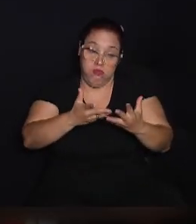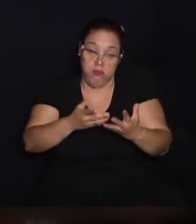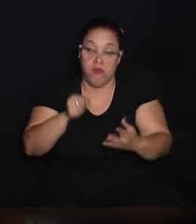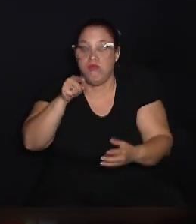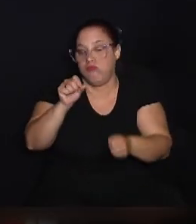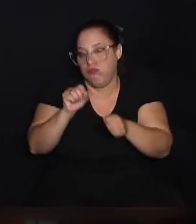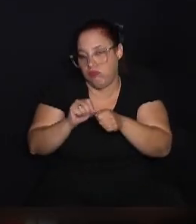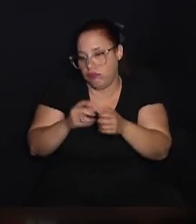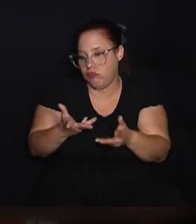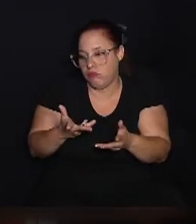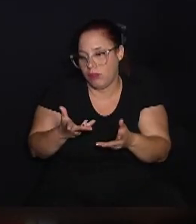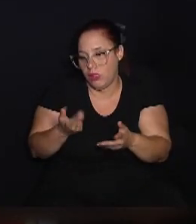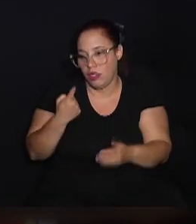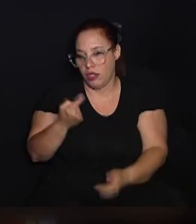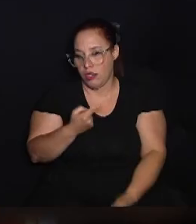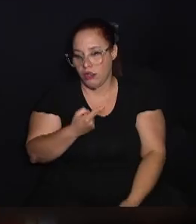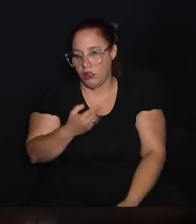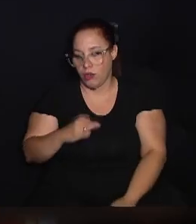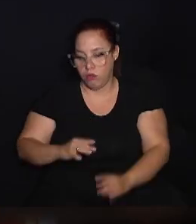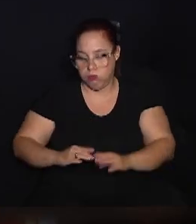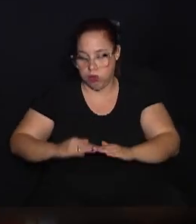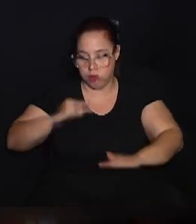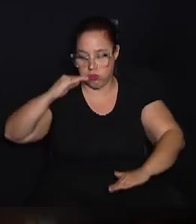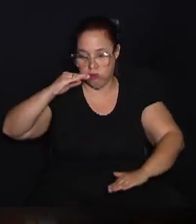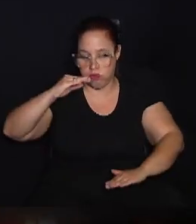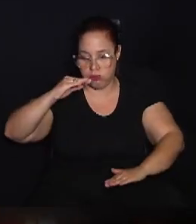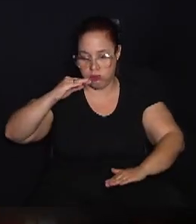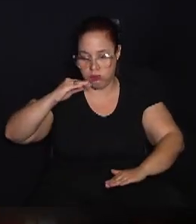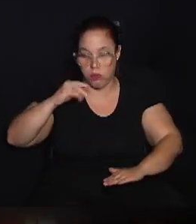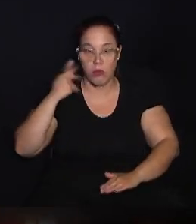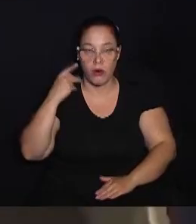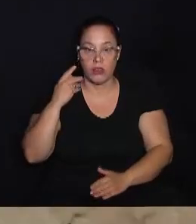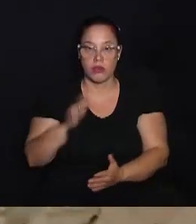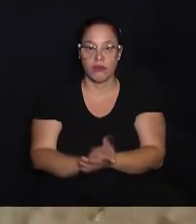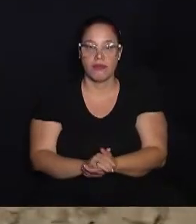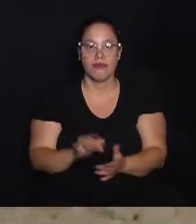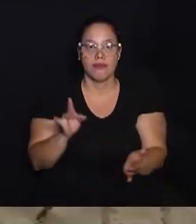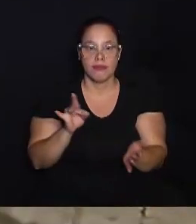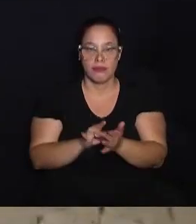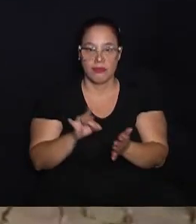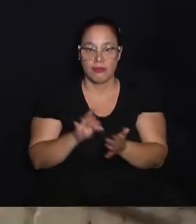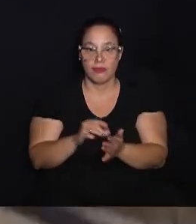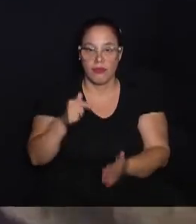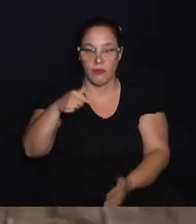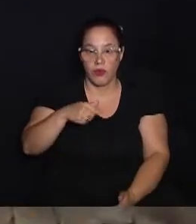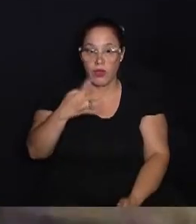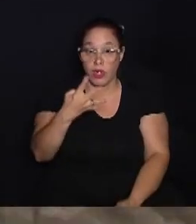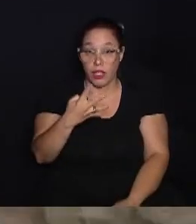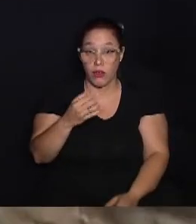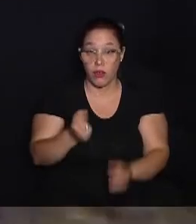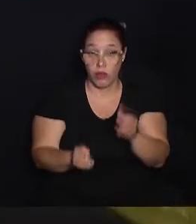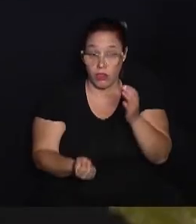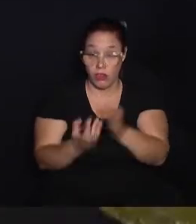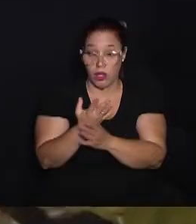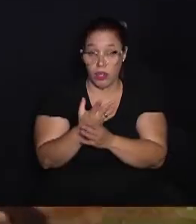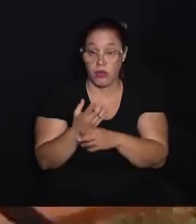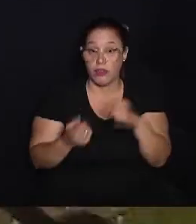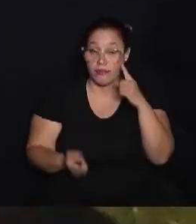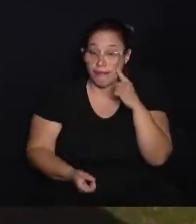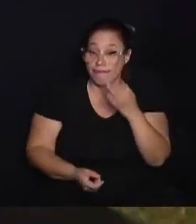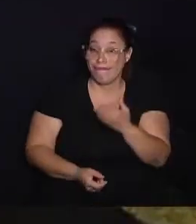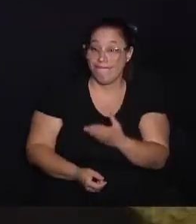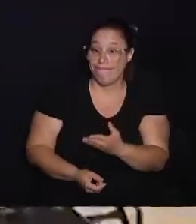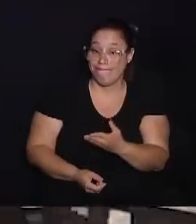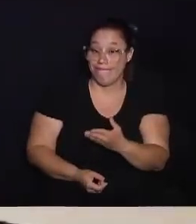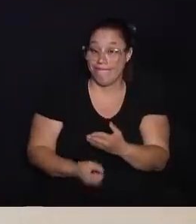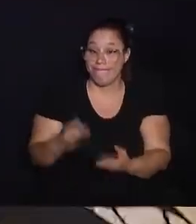Vocês fazem parte desse meu crescimento político. Com 74 anos de sua fundação, a Ípica